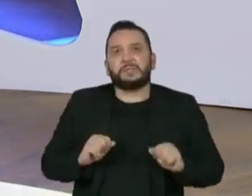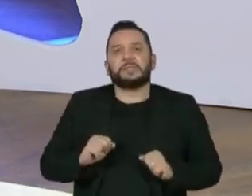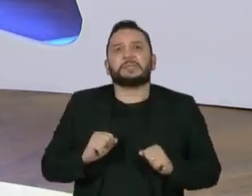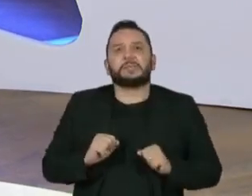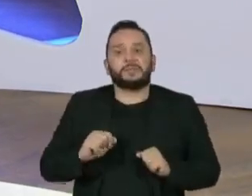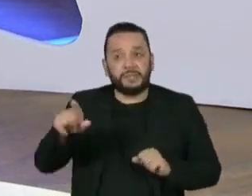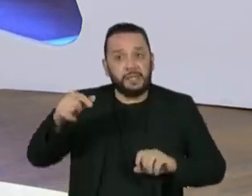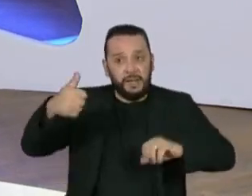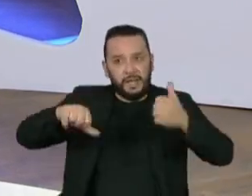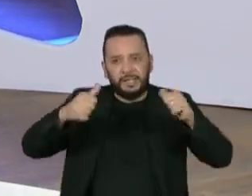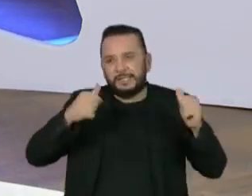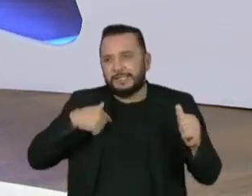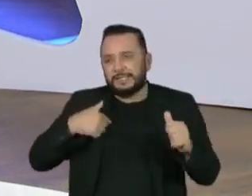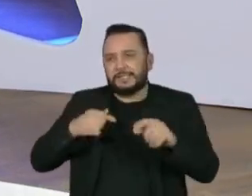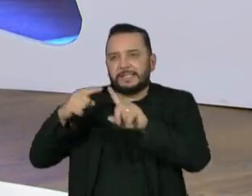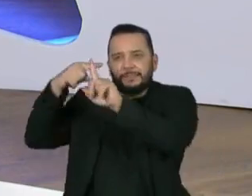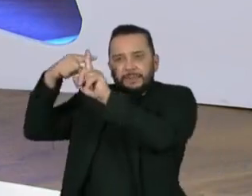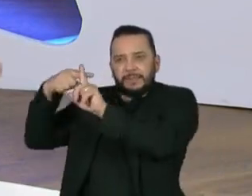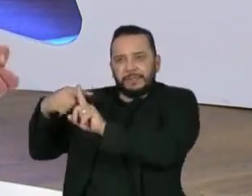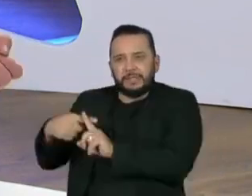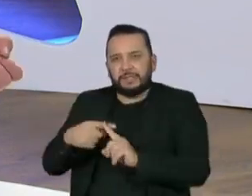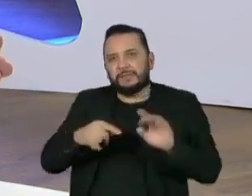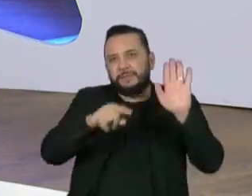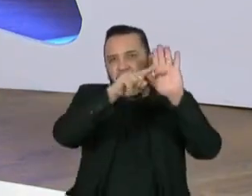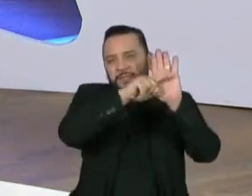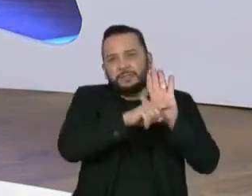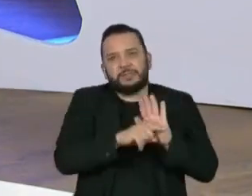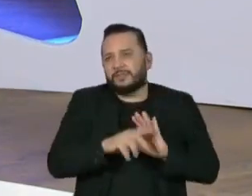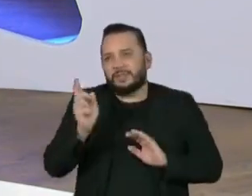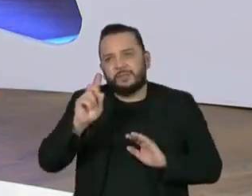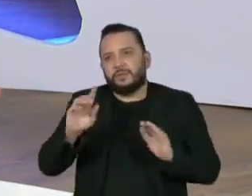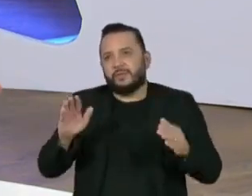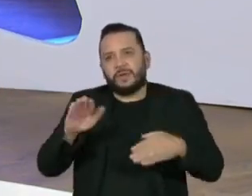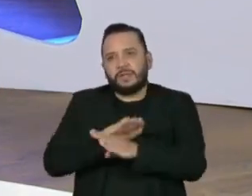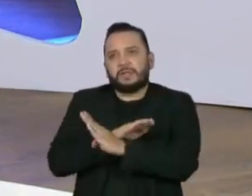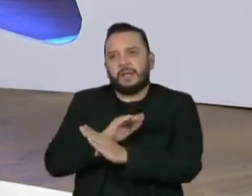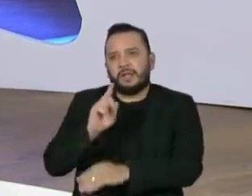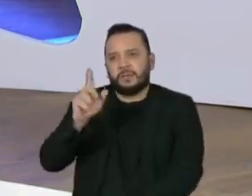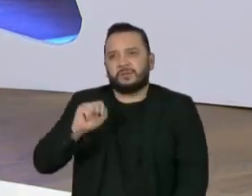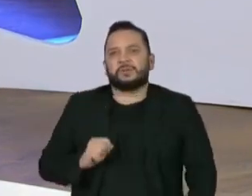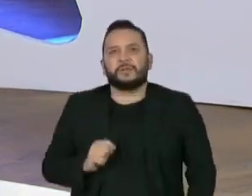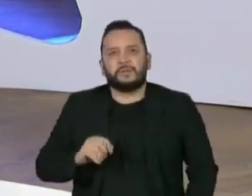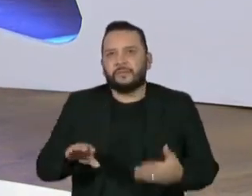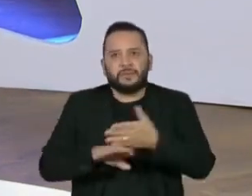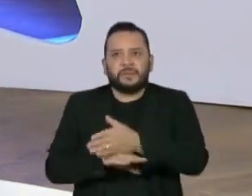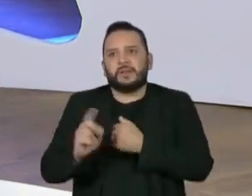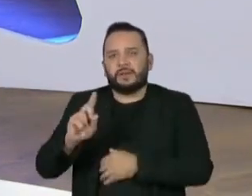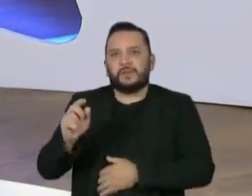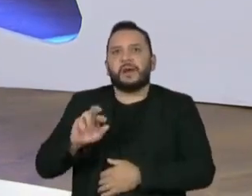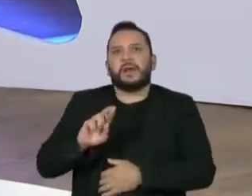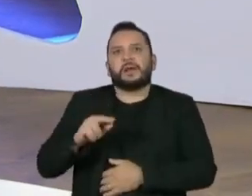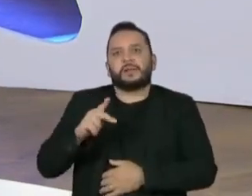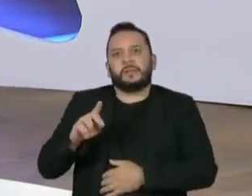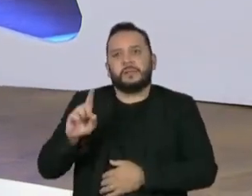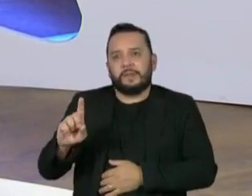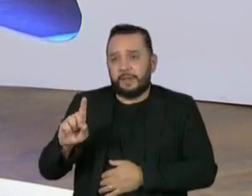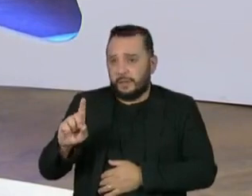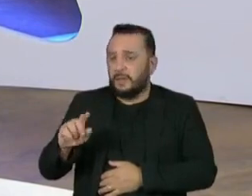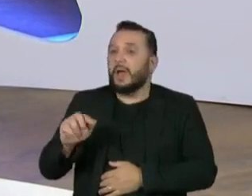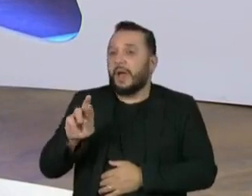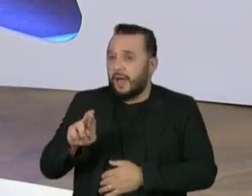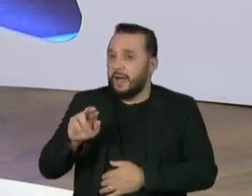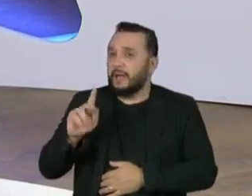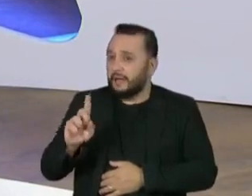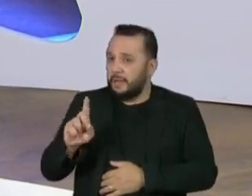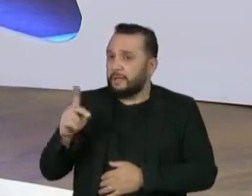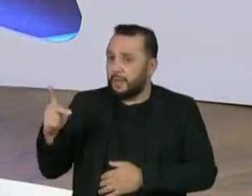Então, você analisa os prós e os contras, aí eu olho e assim, pô, não vou entrar. E aí, eu me convenço quando eu faço RDP, porque a resposta da RDP pra